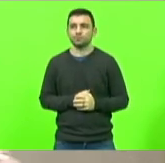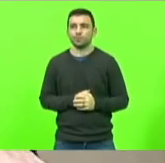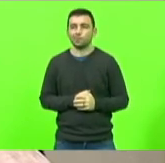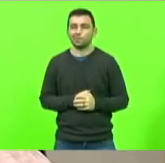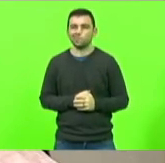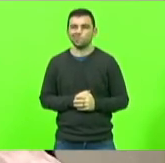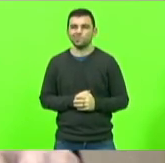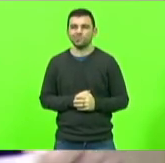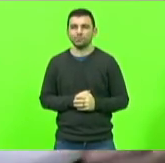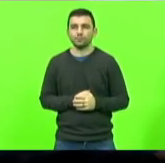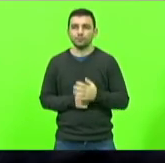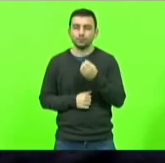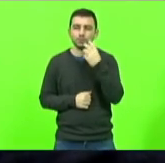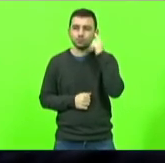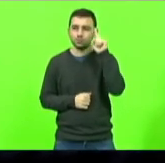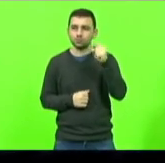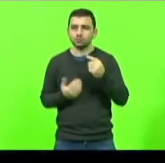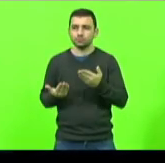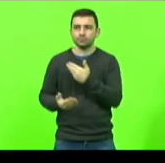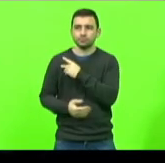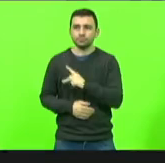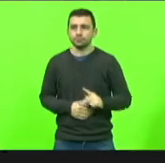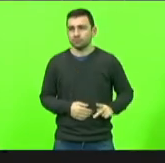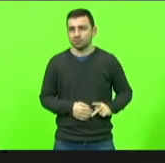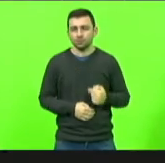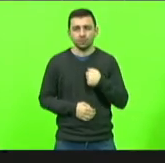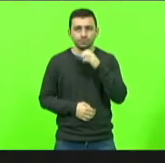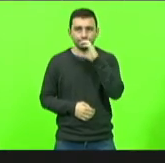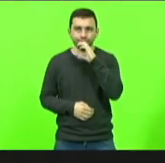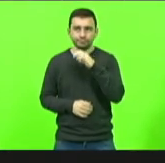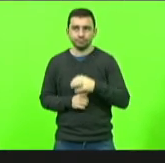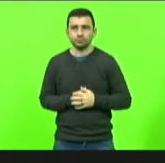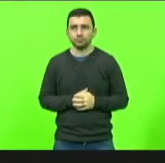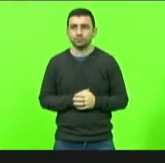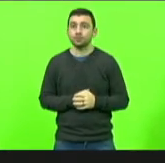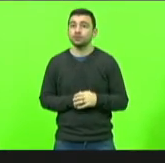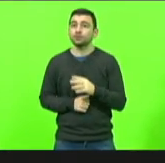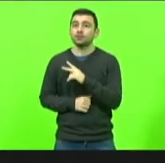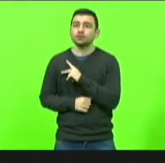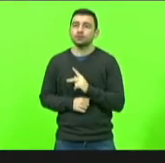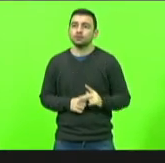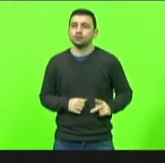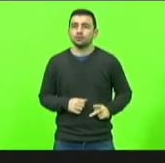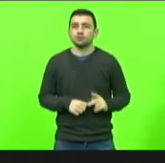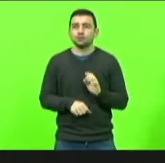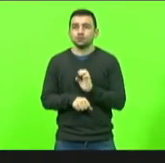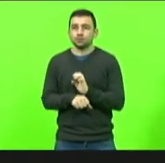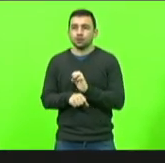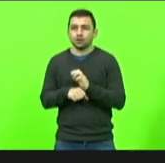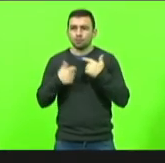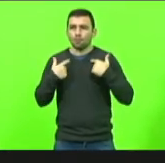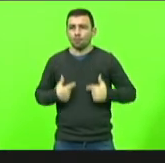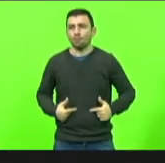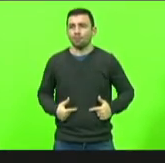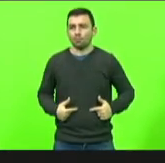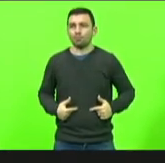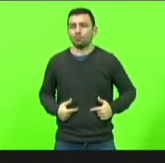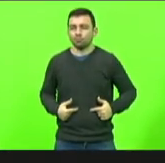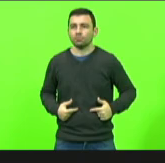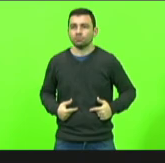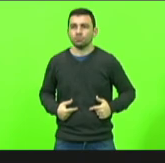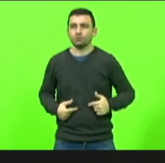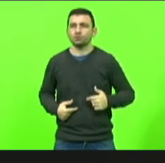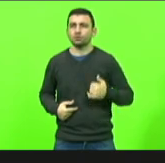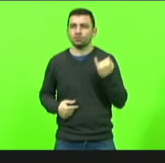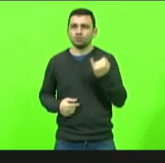bom dia presidente eu serei breve senhor presidente o estado laico ele nasceu como uma forma